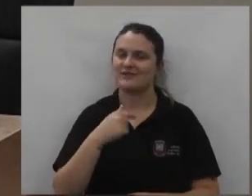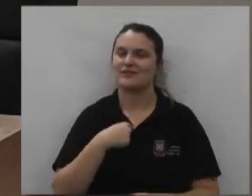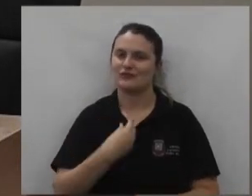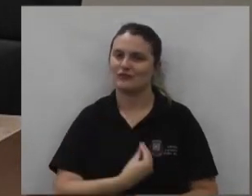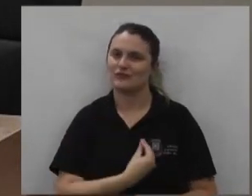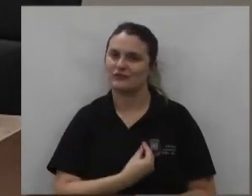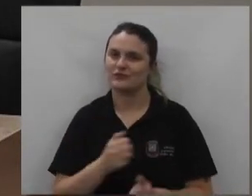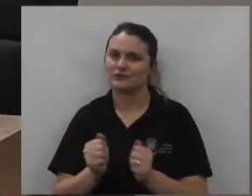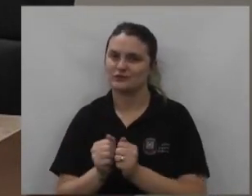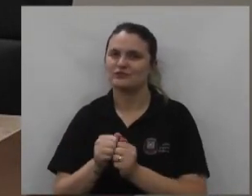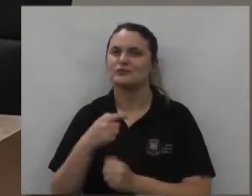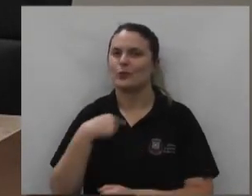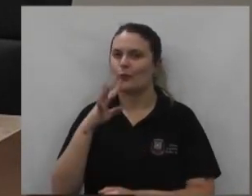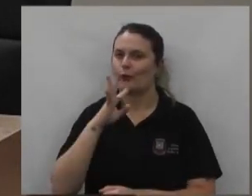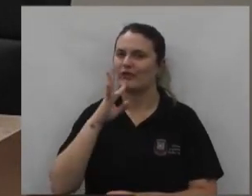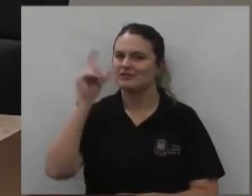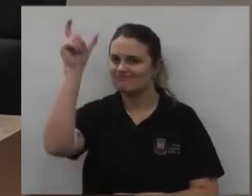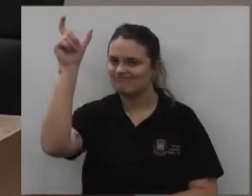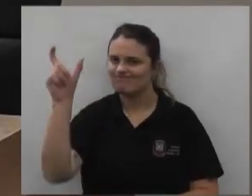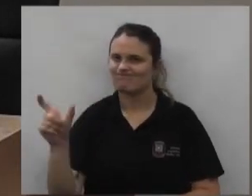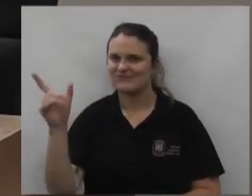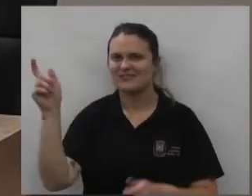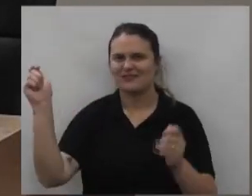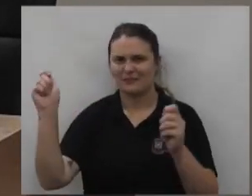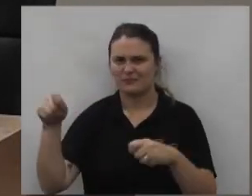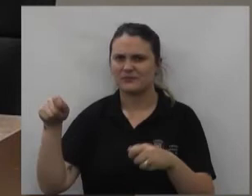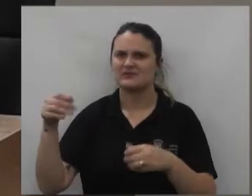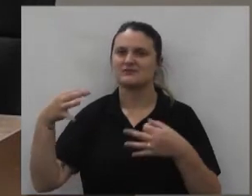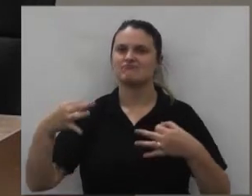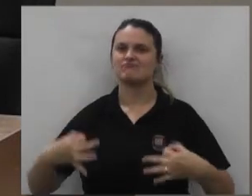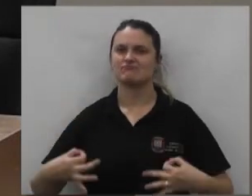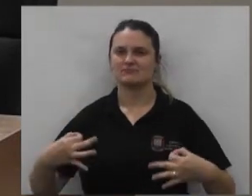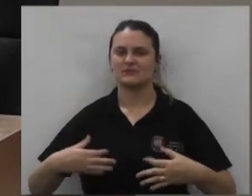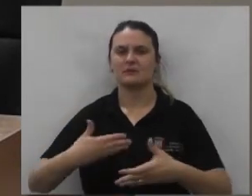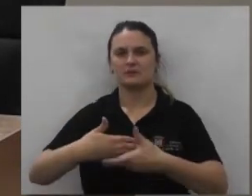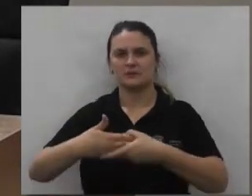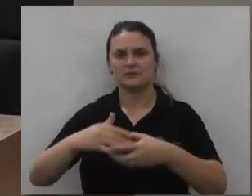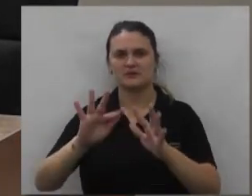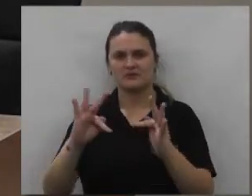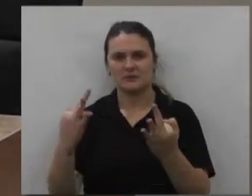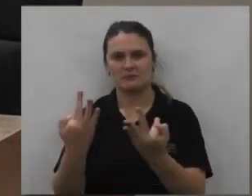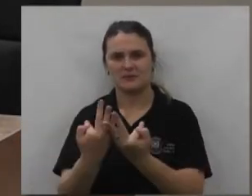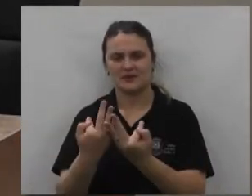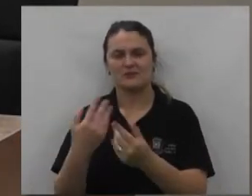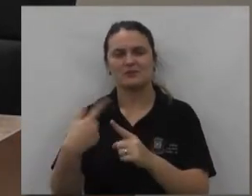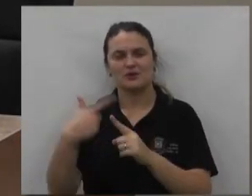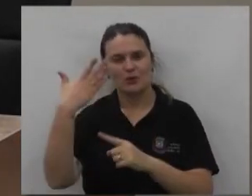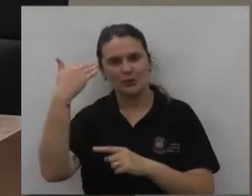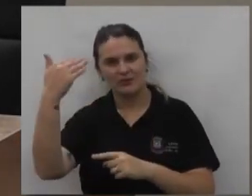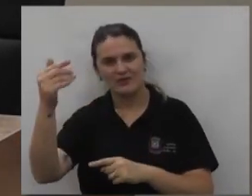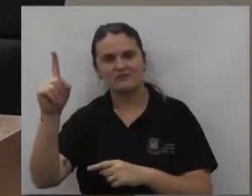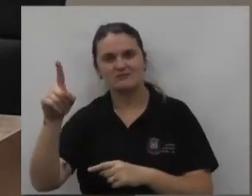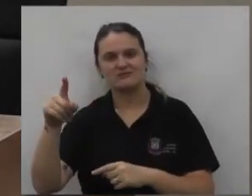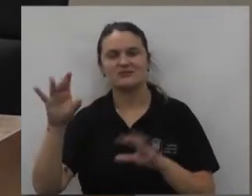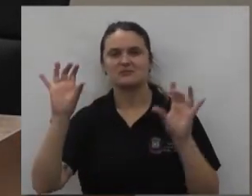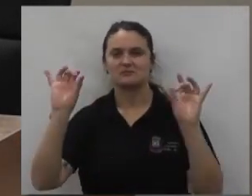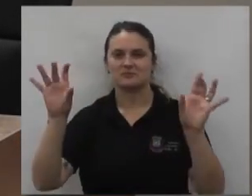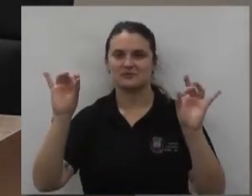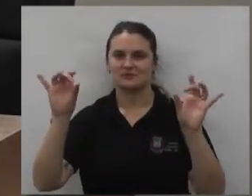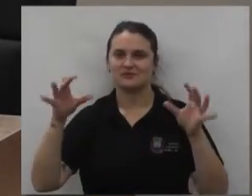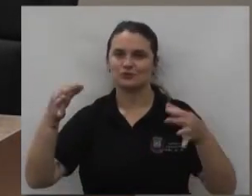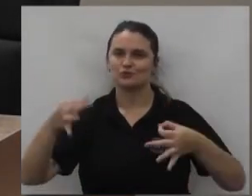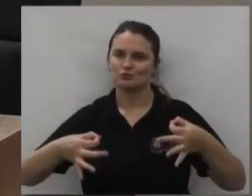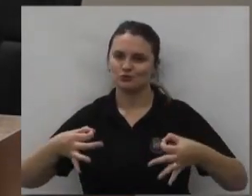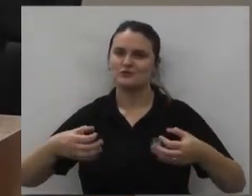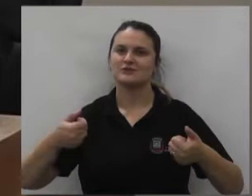convivi com ele e sei da integridade do homem de caráter que era então parabéns a vocês porque essa homenagem é muito justa